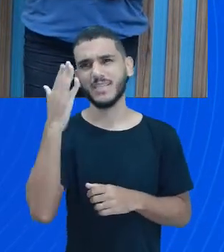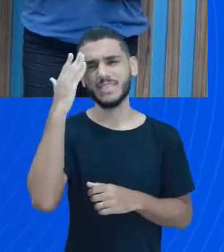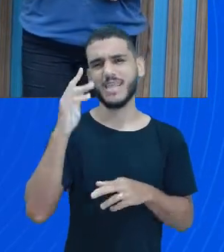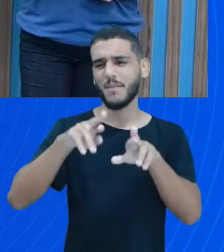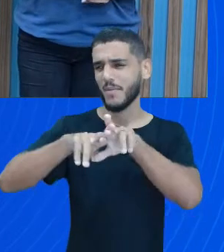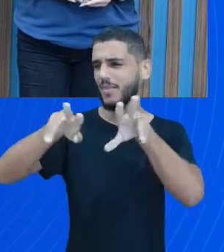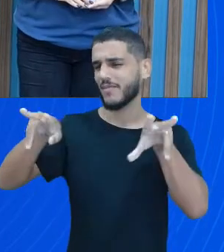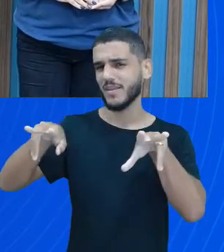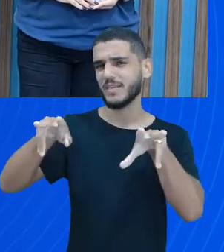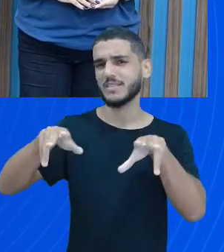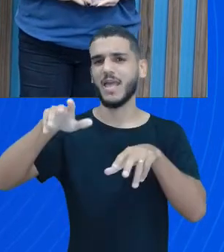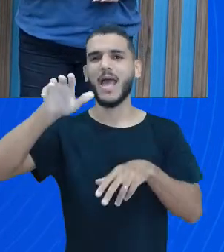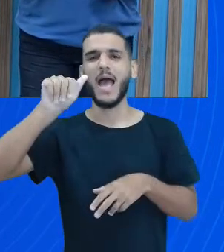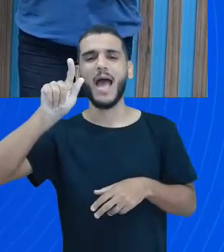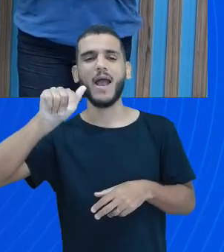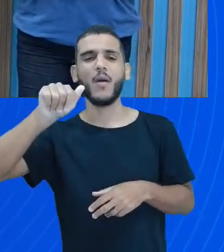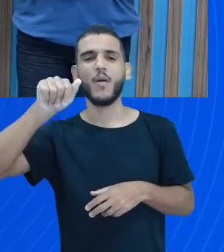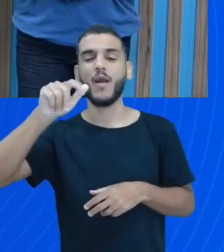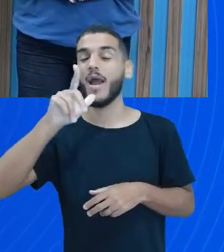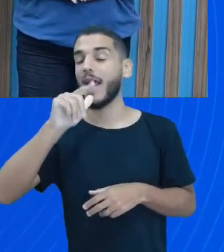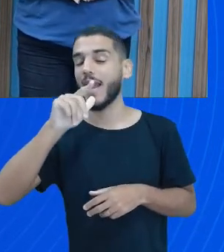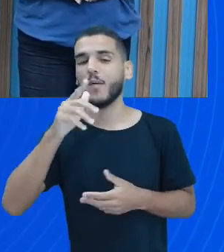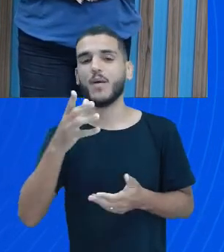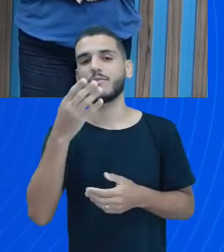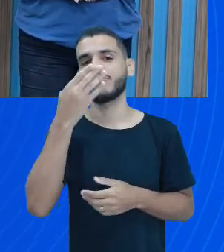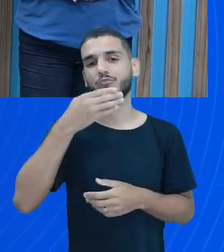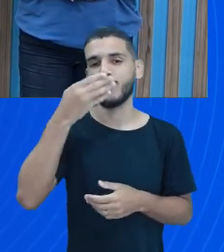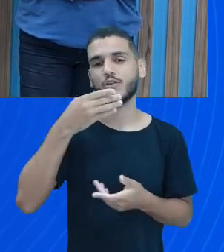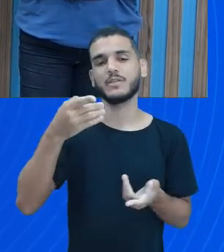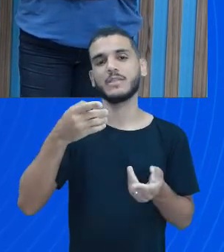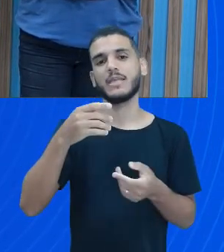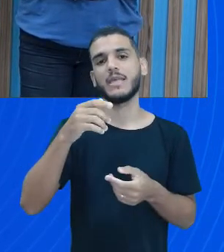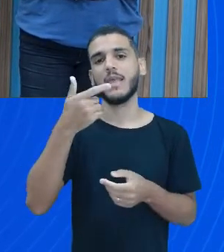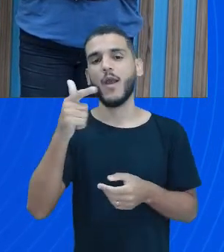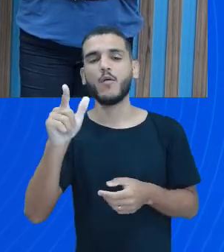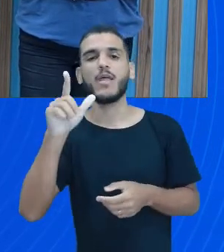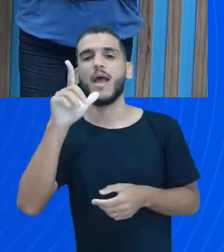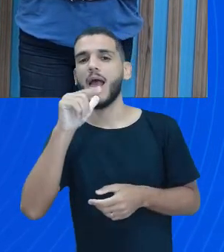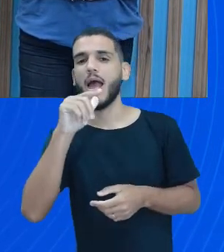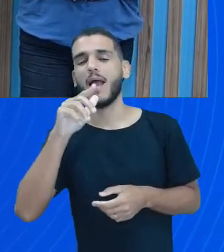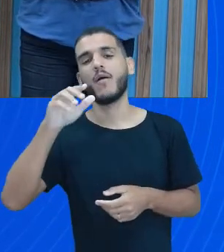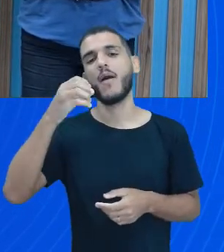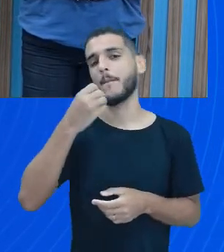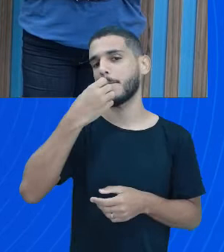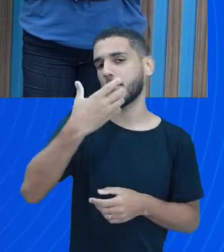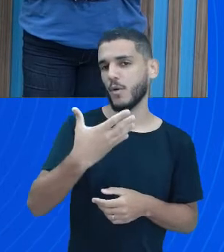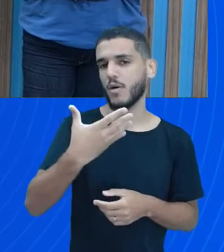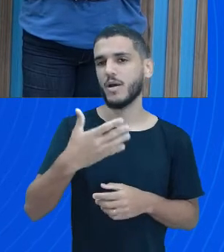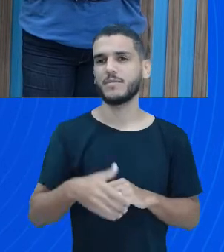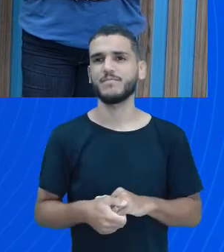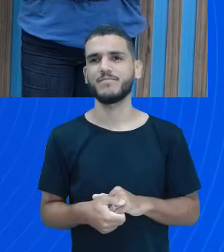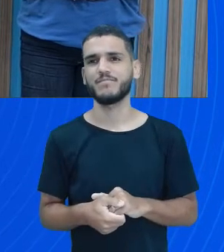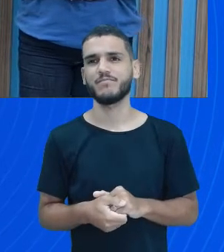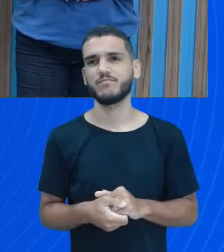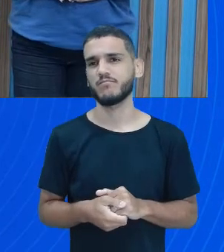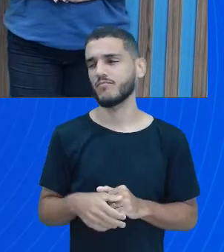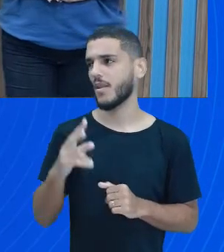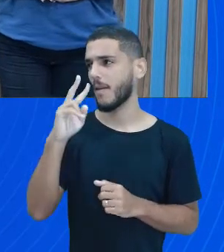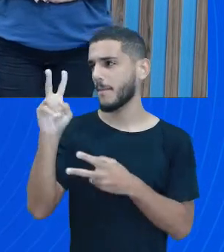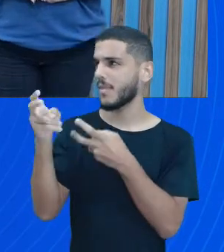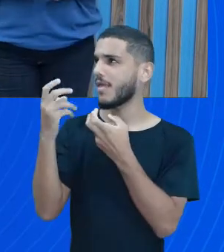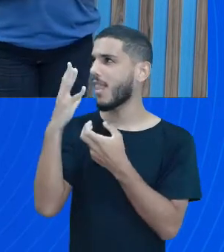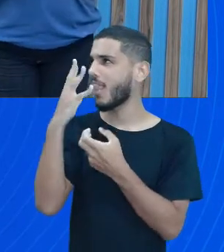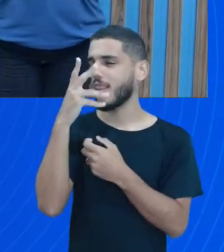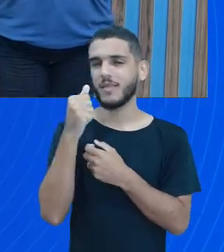entre água doce e água potável? Eita! Olha que linda essa água escorrendo aí, não é? Pois